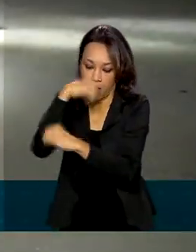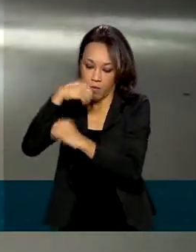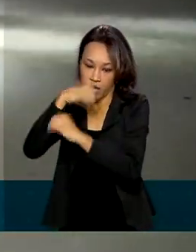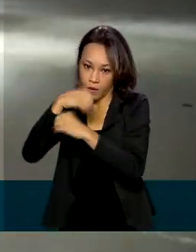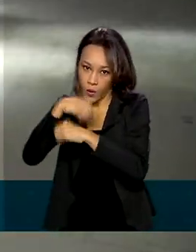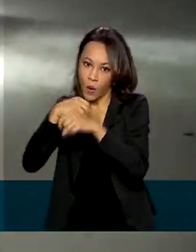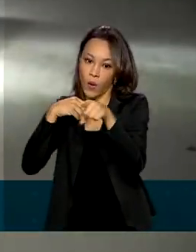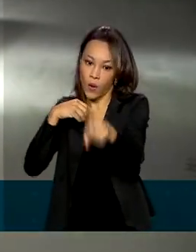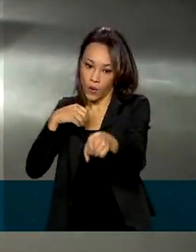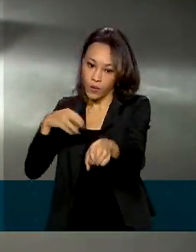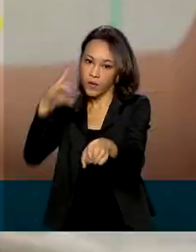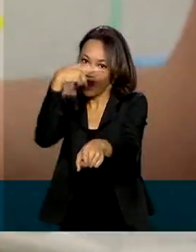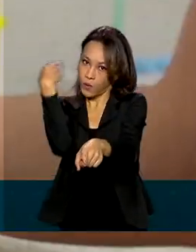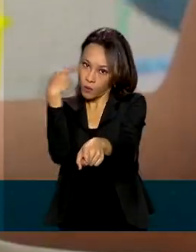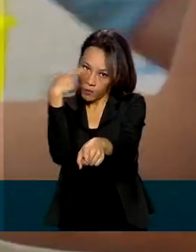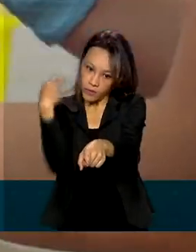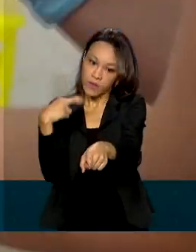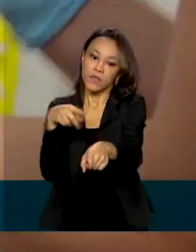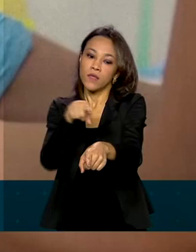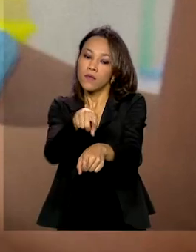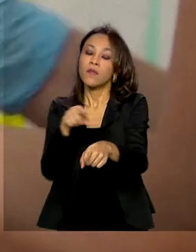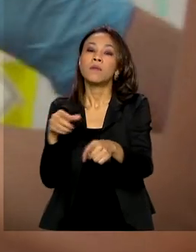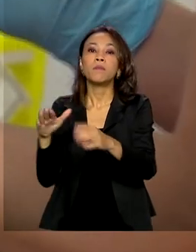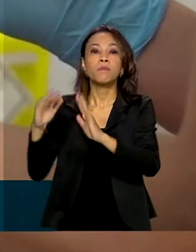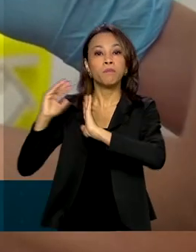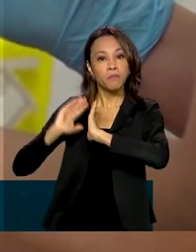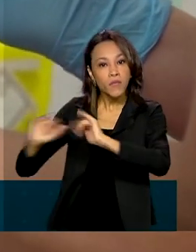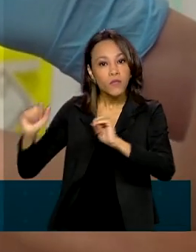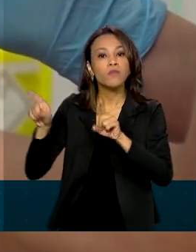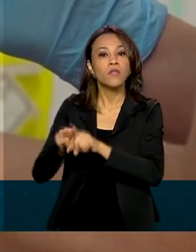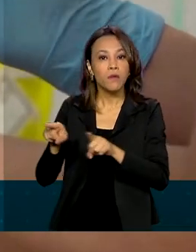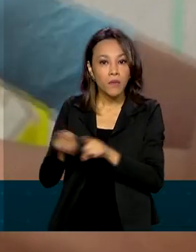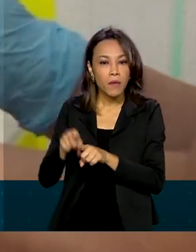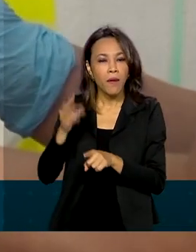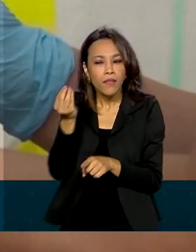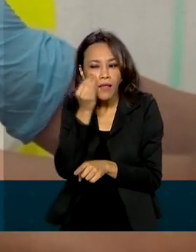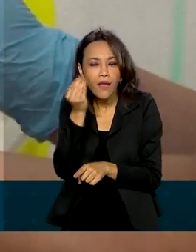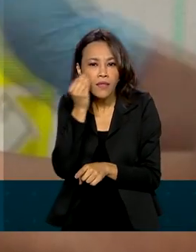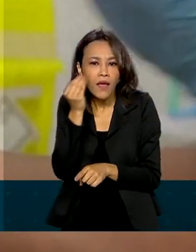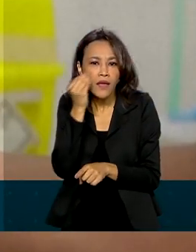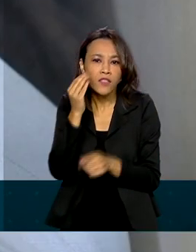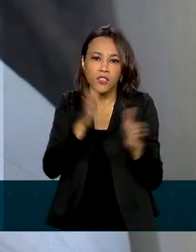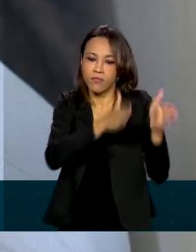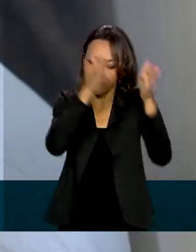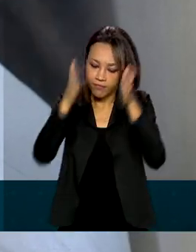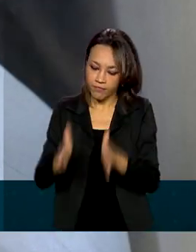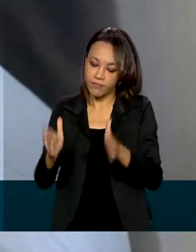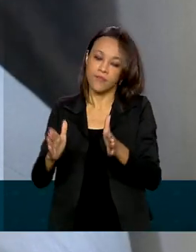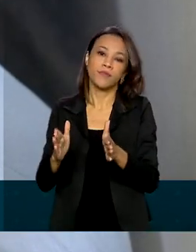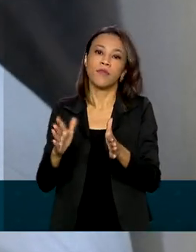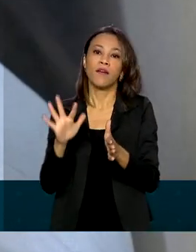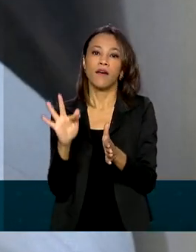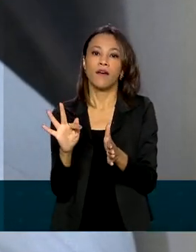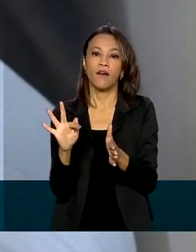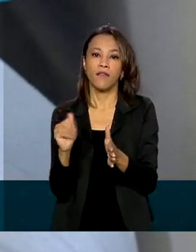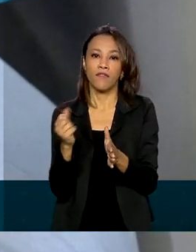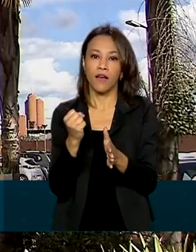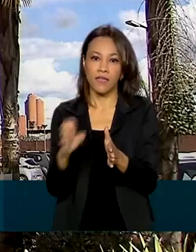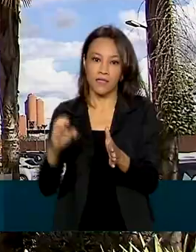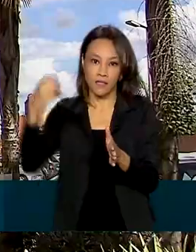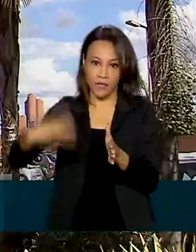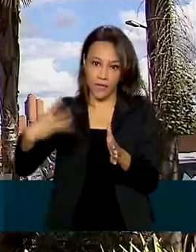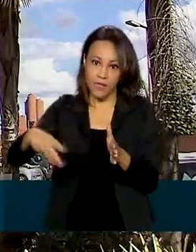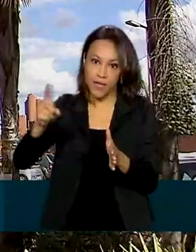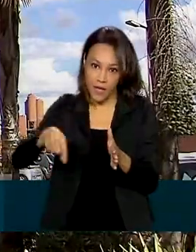vacina russa Sputnik, pediu autorização para iniciar testes clínicos da fase 3, que é a pesquisa com seres humanos.